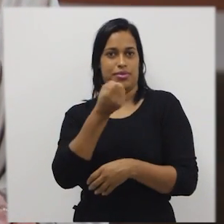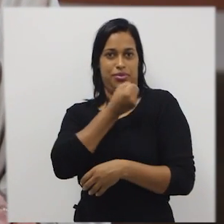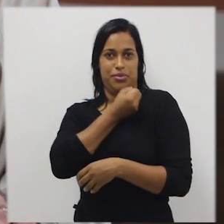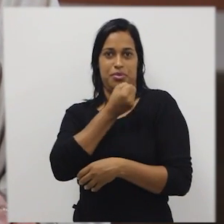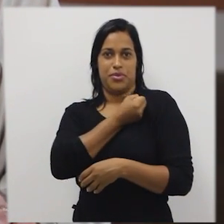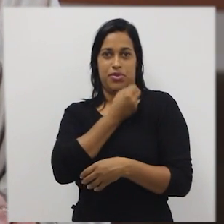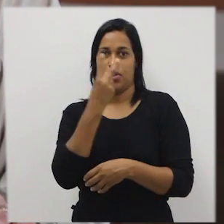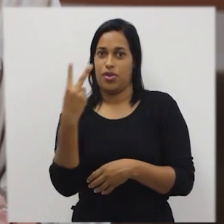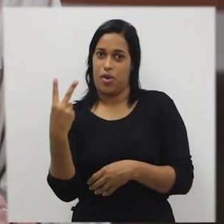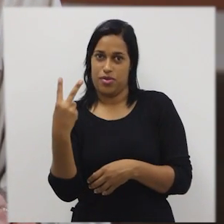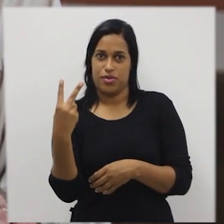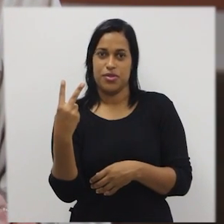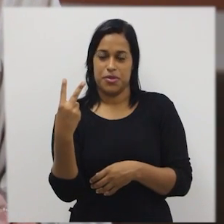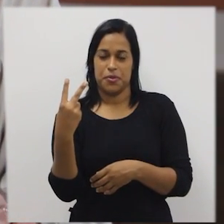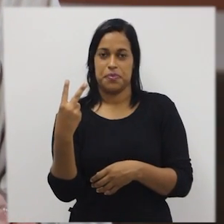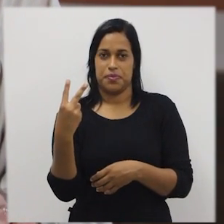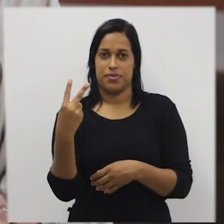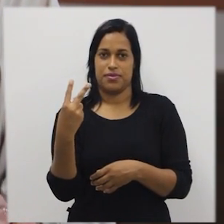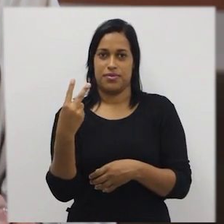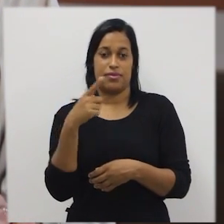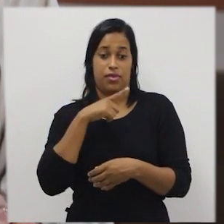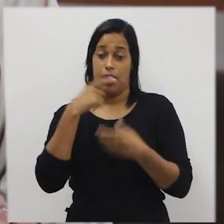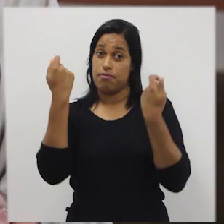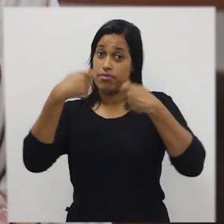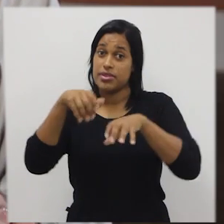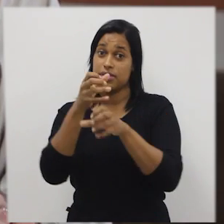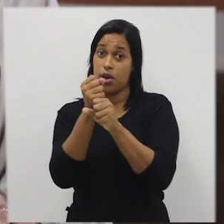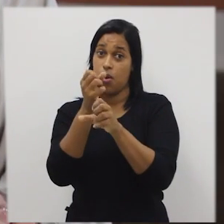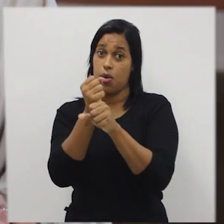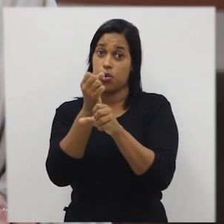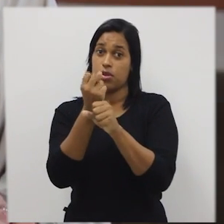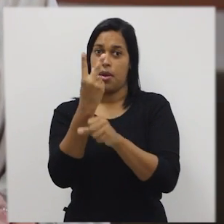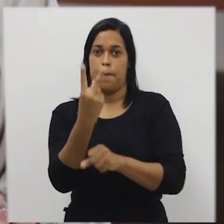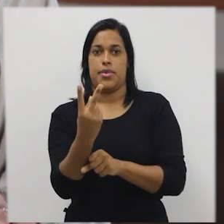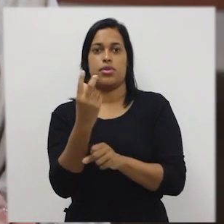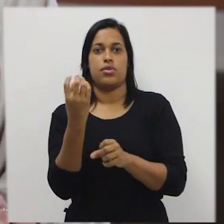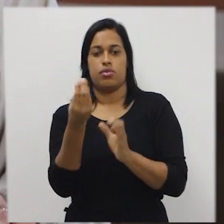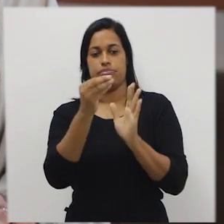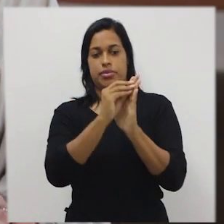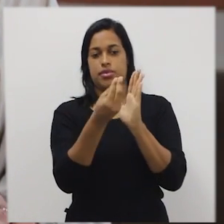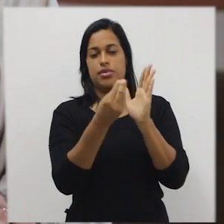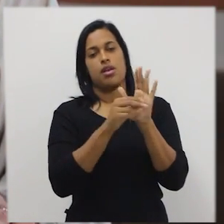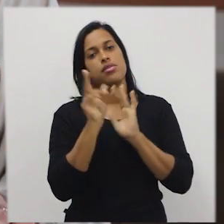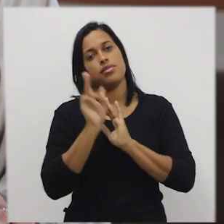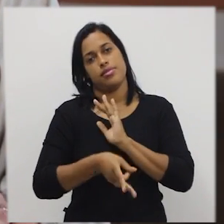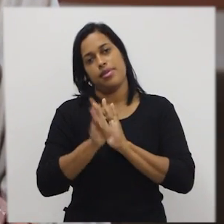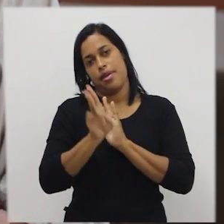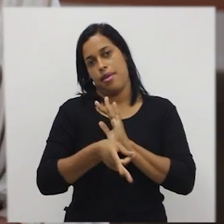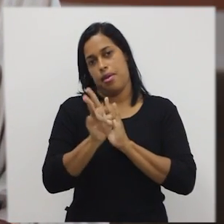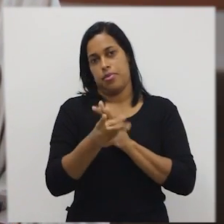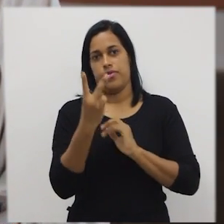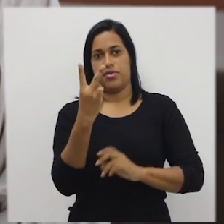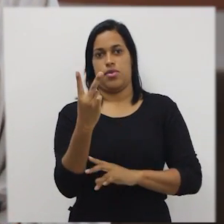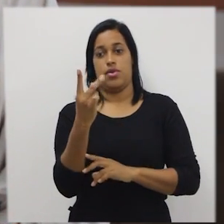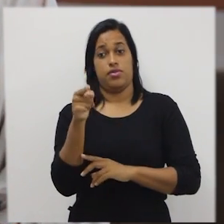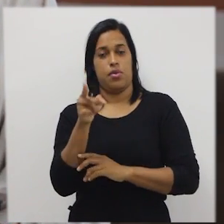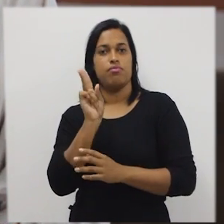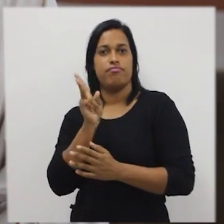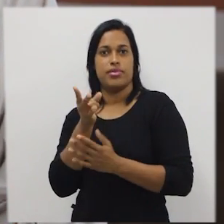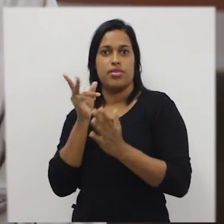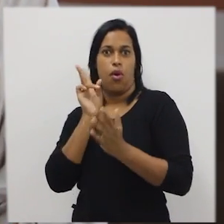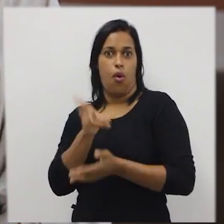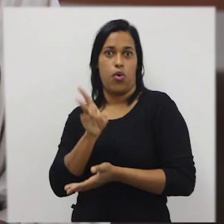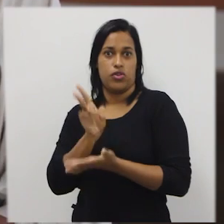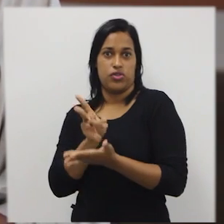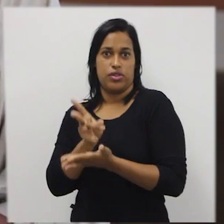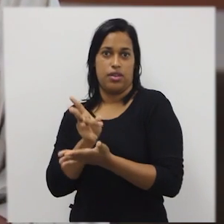o número 2, desde que eu esteja calculando a média para duas notas, sempre será 2. Então, ele é um dado constante.